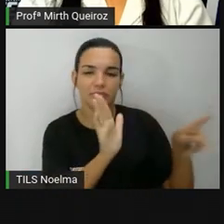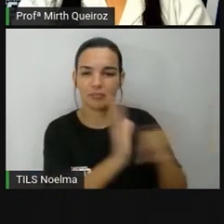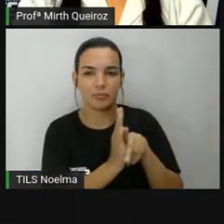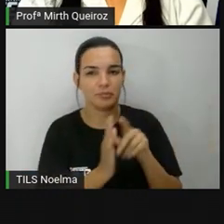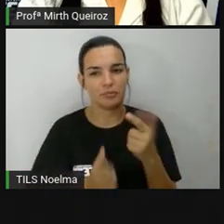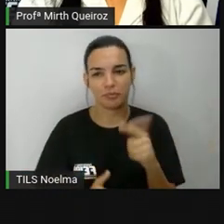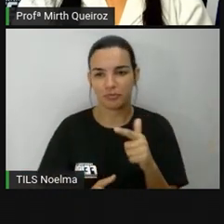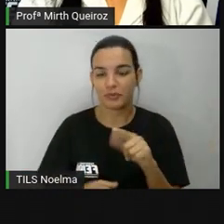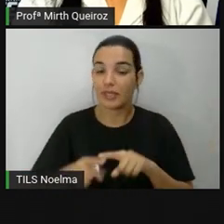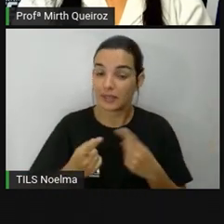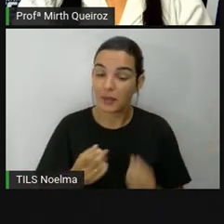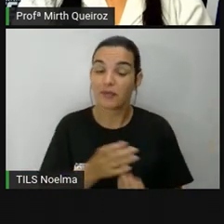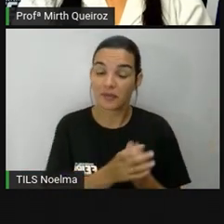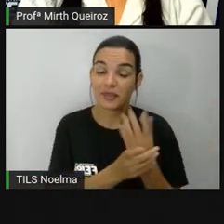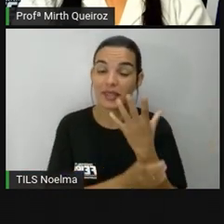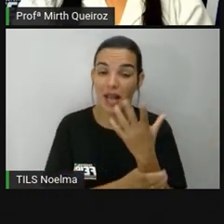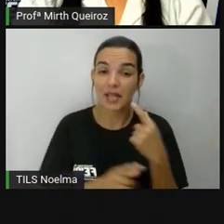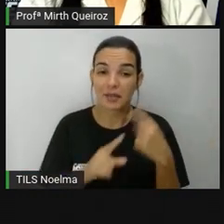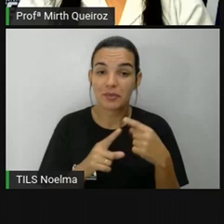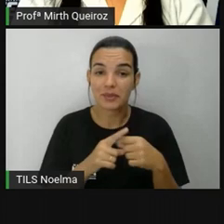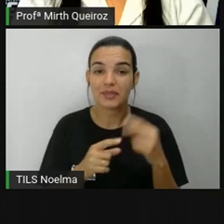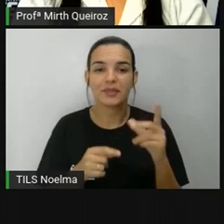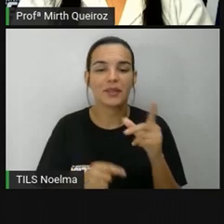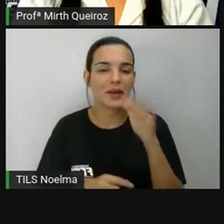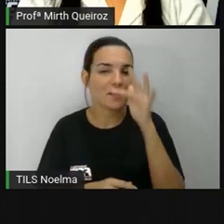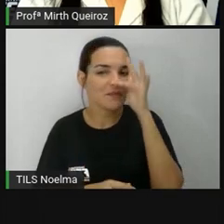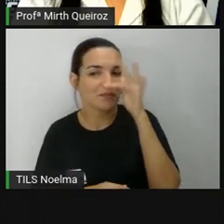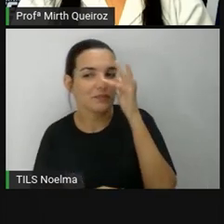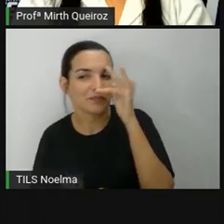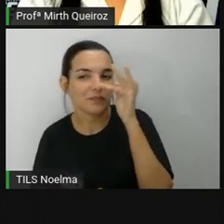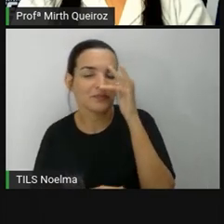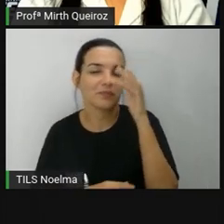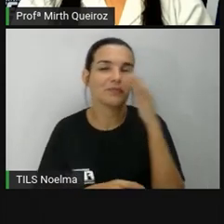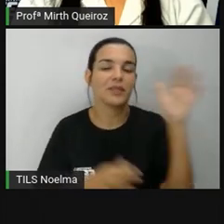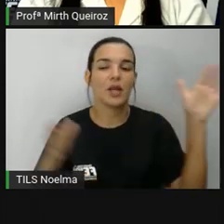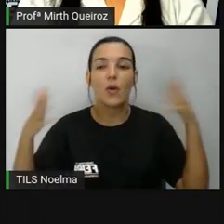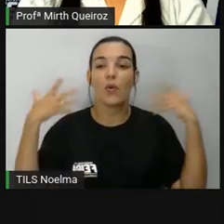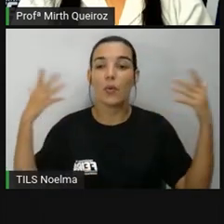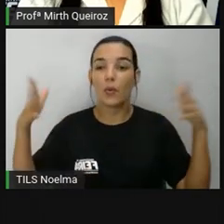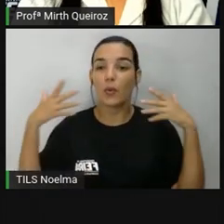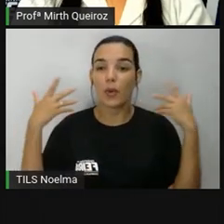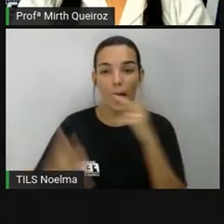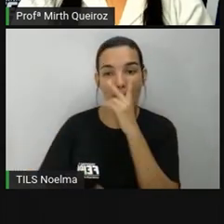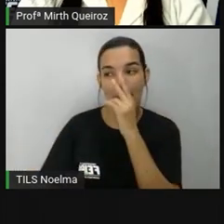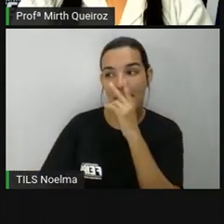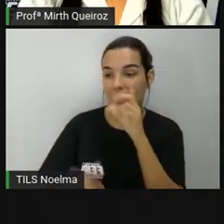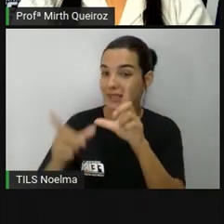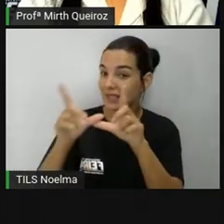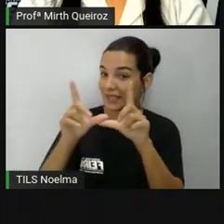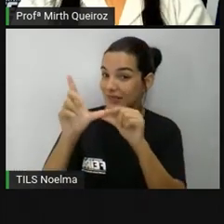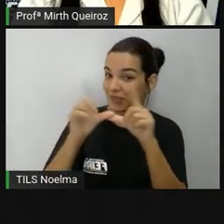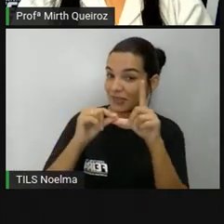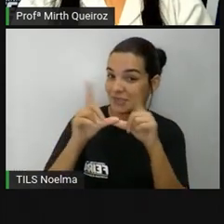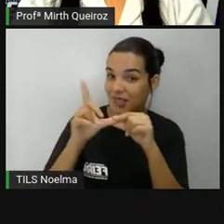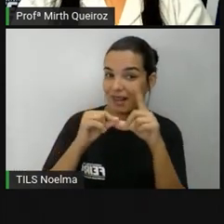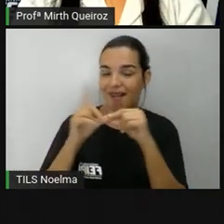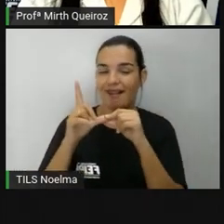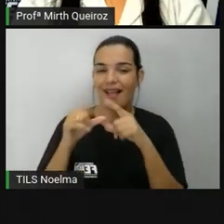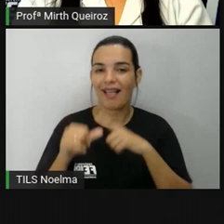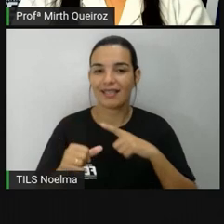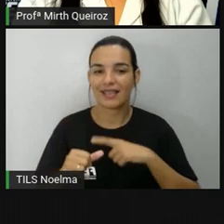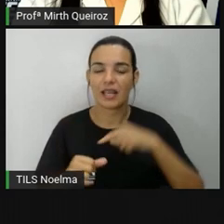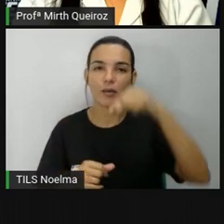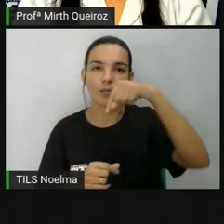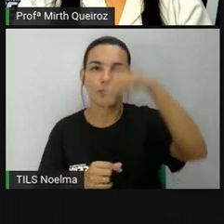Assim, foi criada a rosa dos ventos, que parece uma estrela, e em suas pontas encontramos